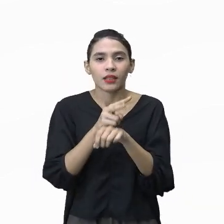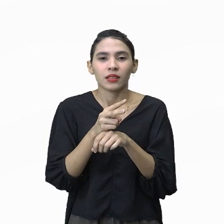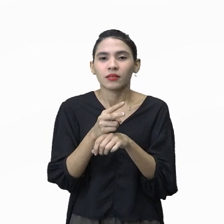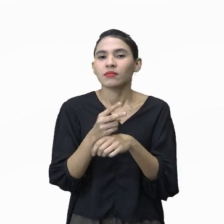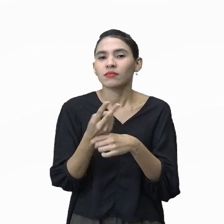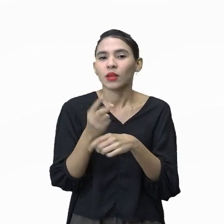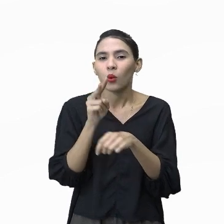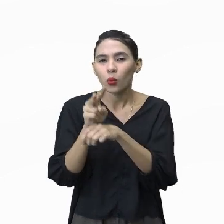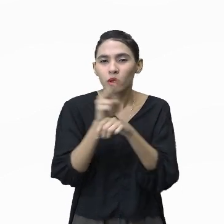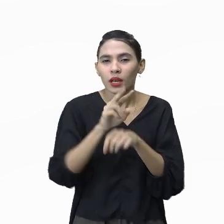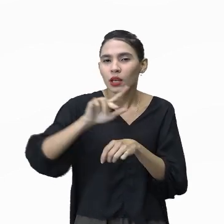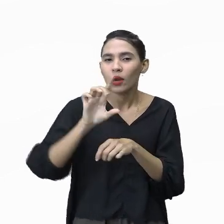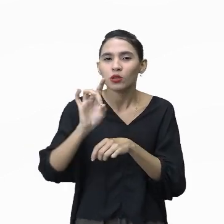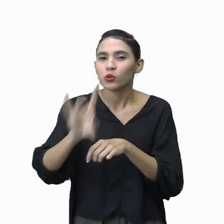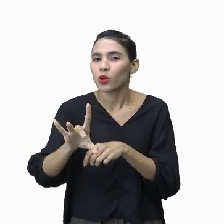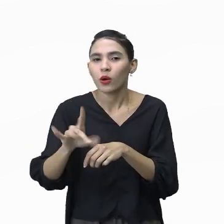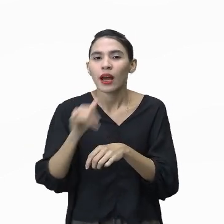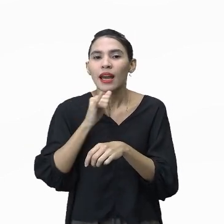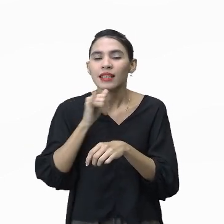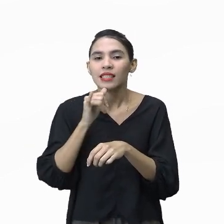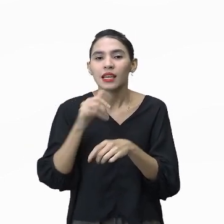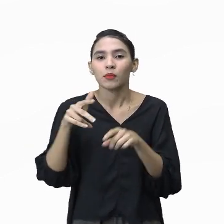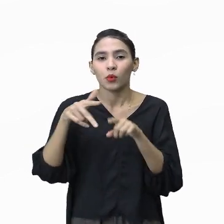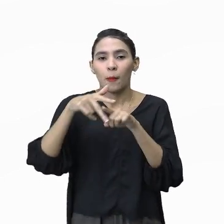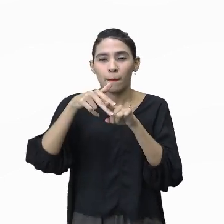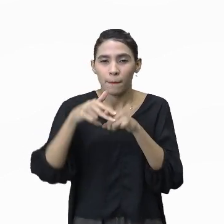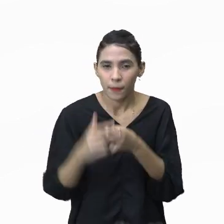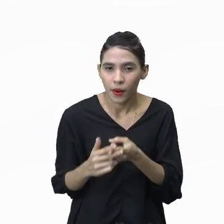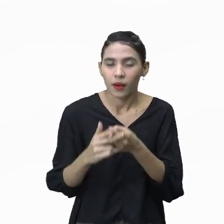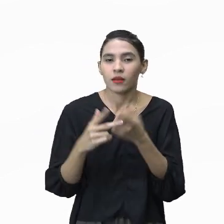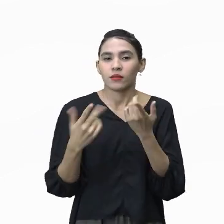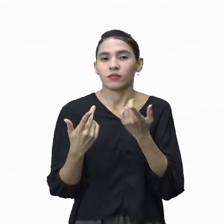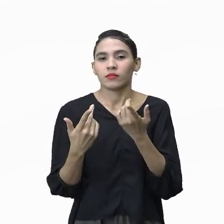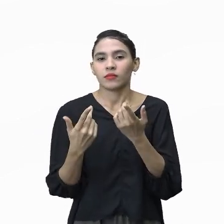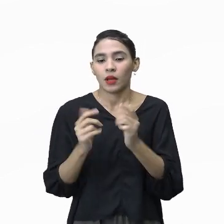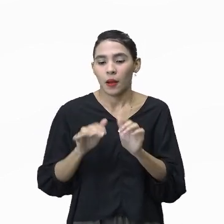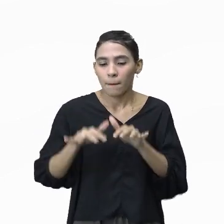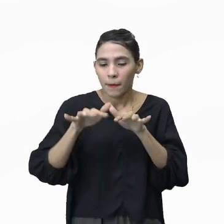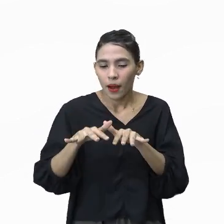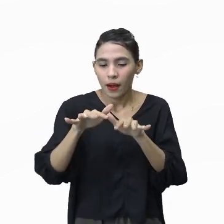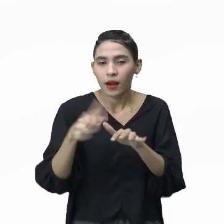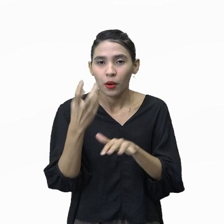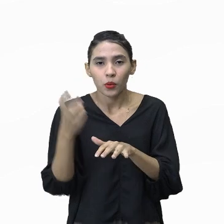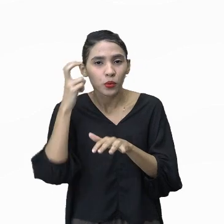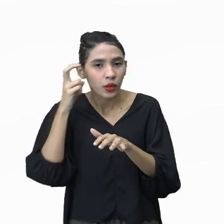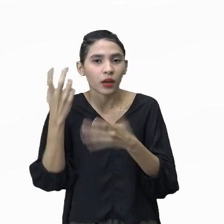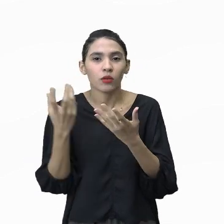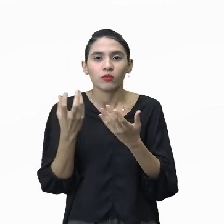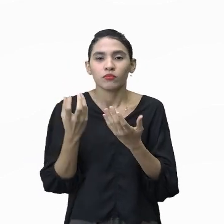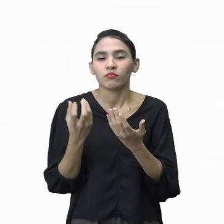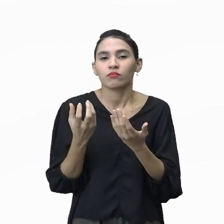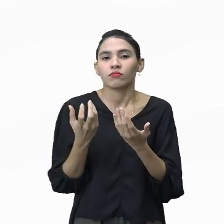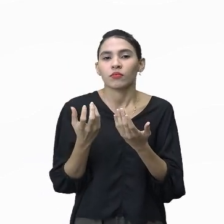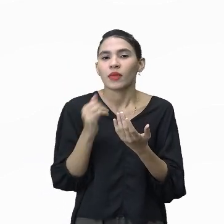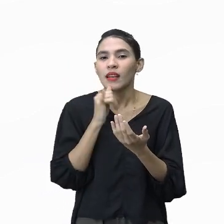manutenção, não é somente a restauração das manifestações culturais ali dos bens